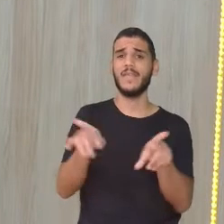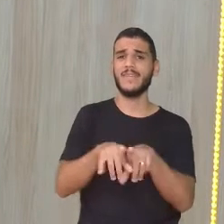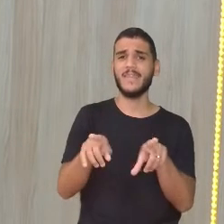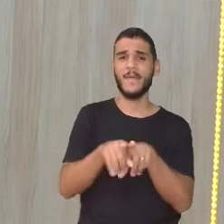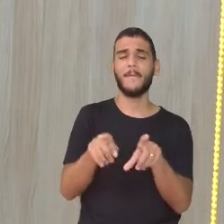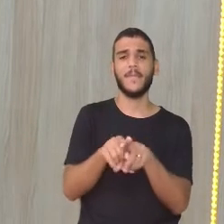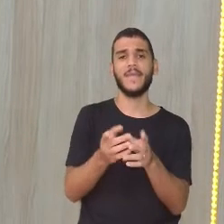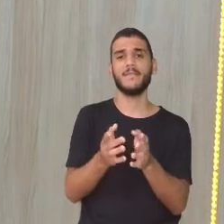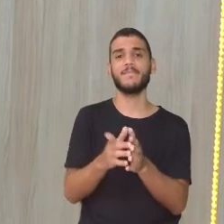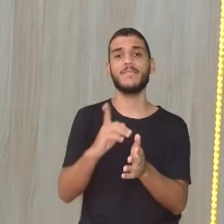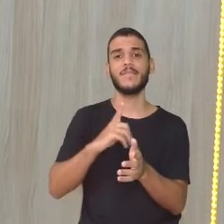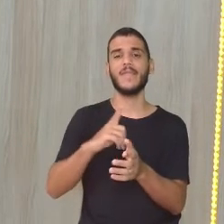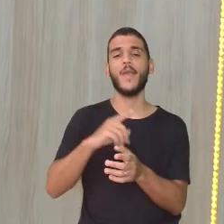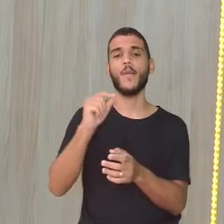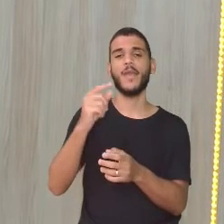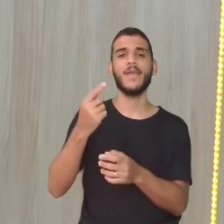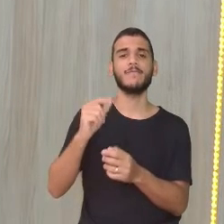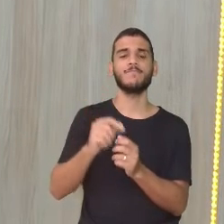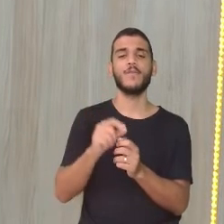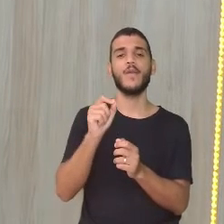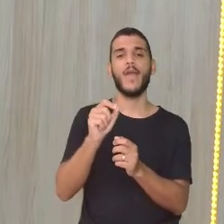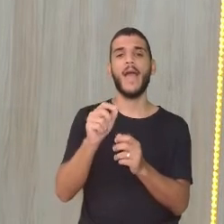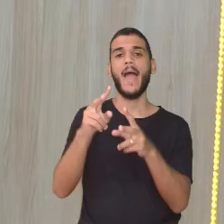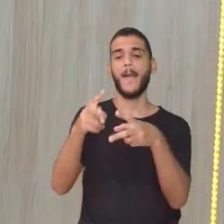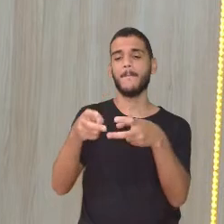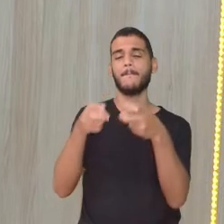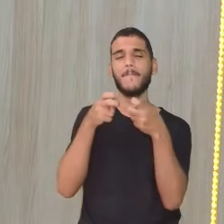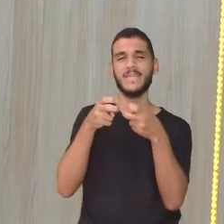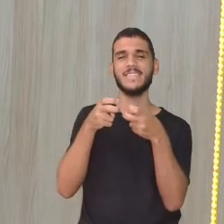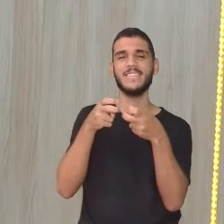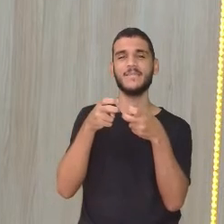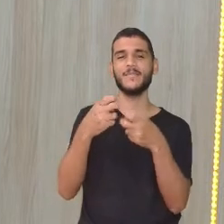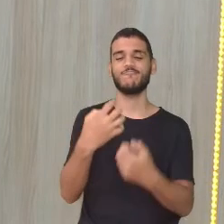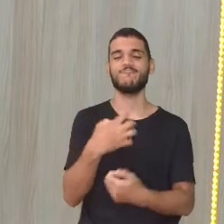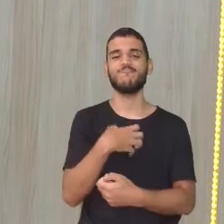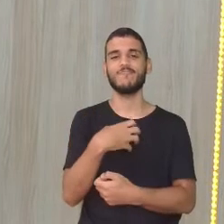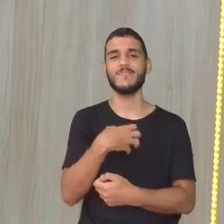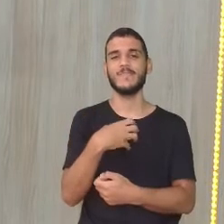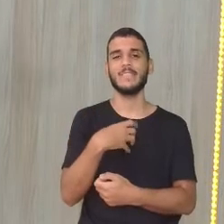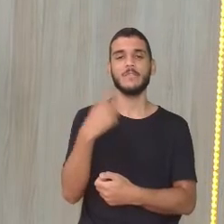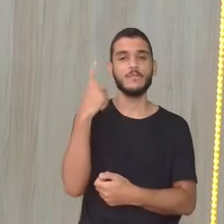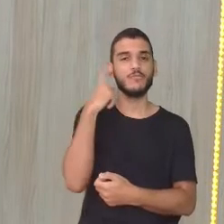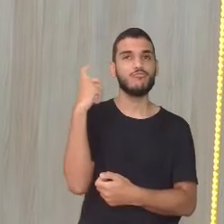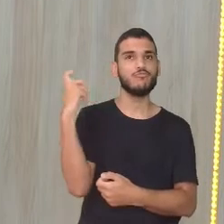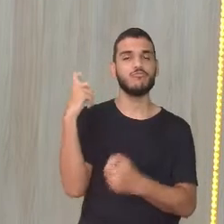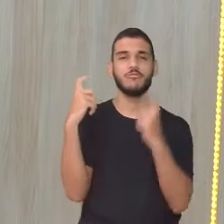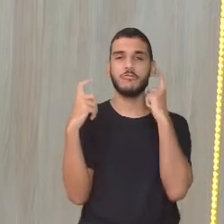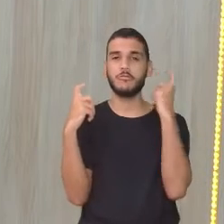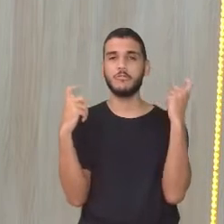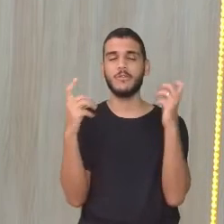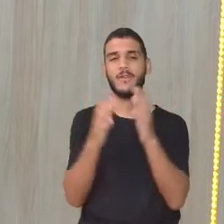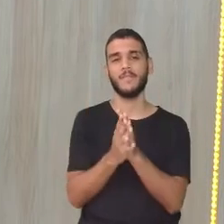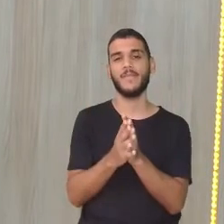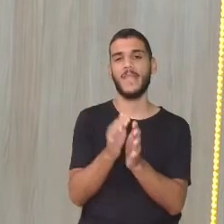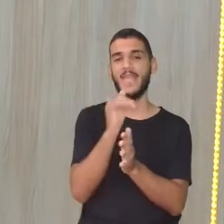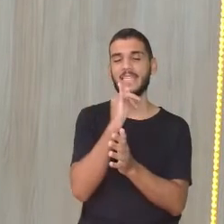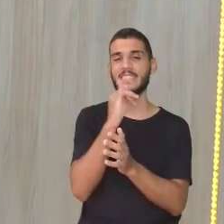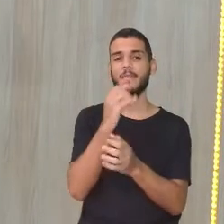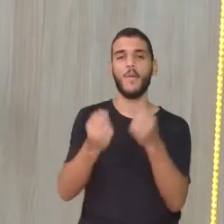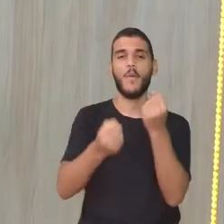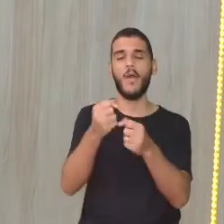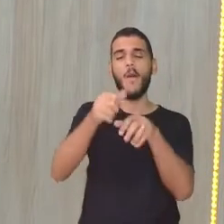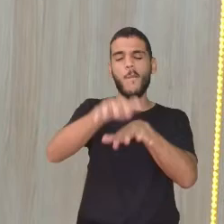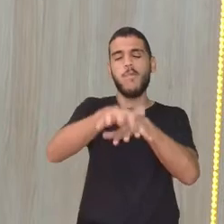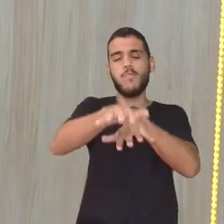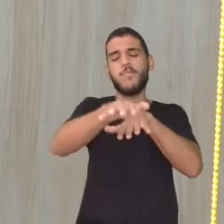sonora, por exemplo. Isso, também. As buzinas dos carros, né? O trânsito. O trânsito não só de carros,